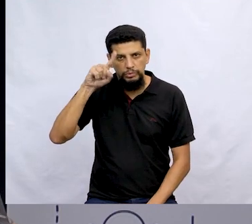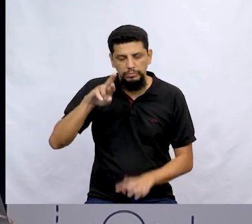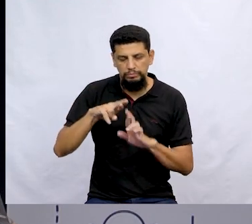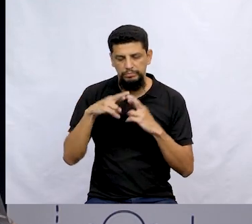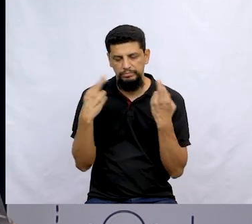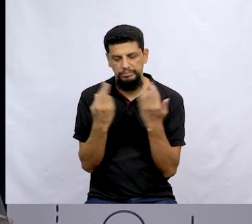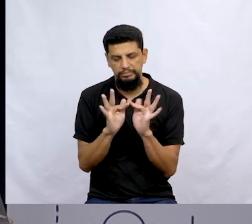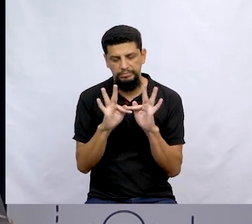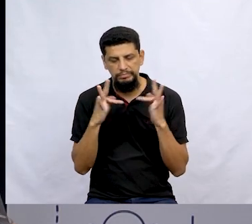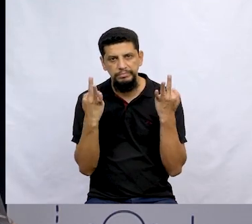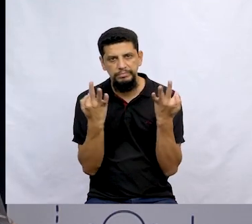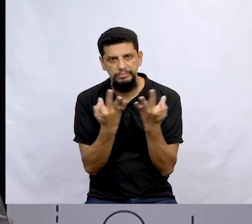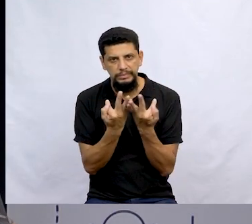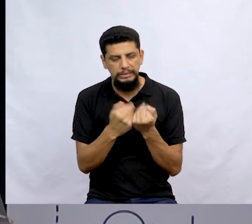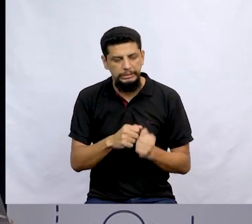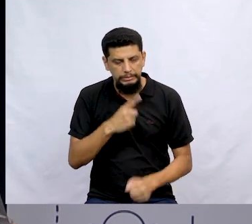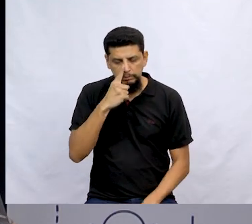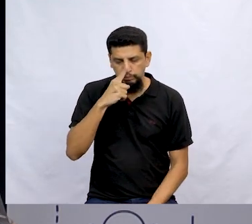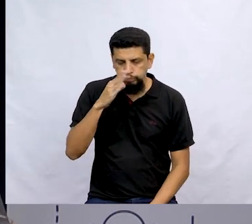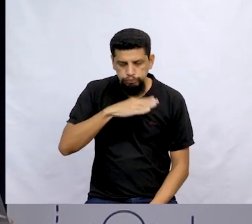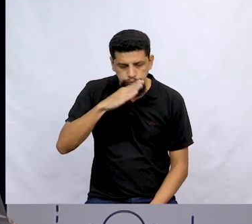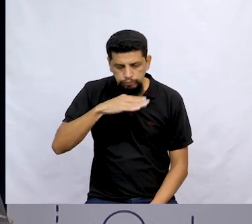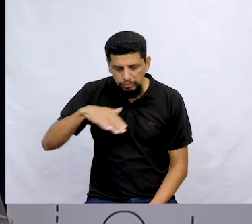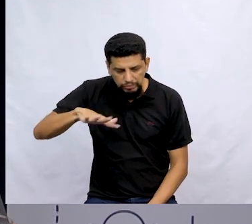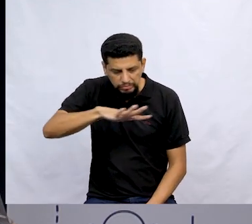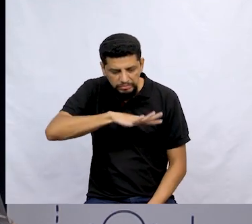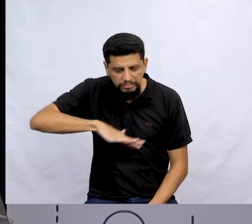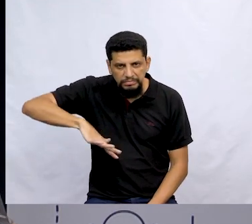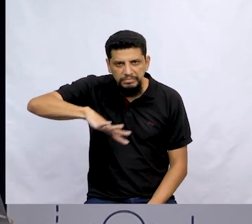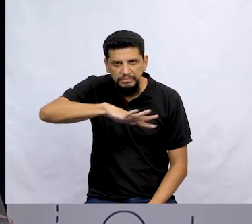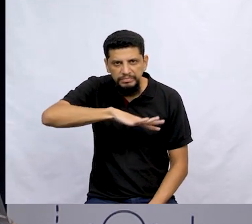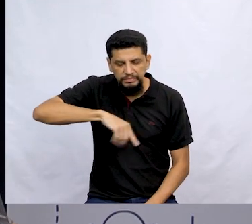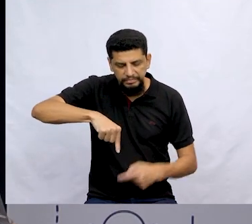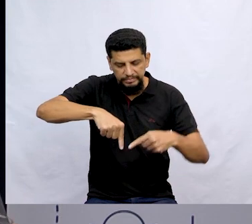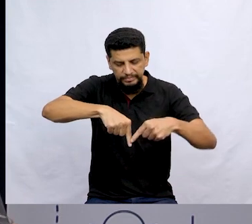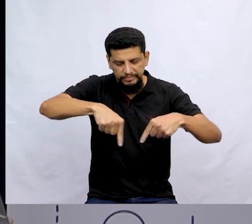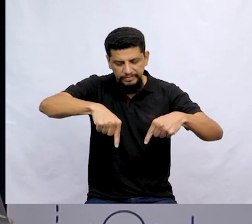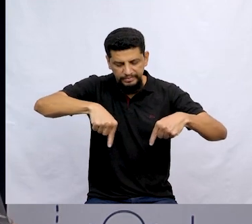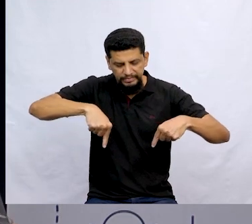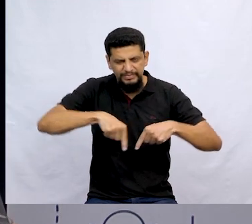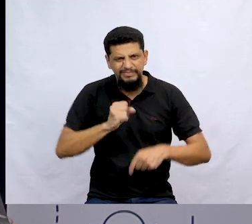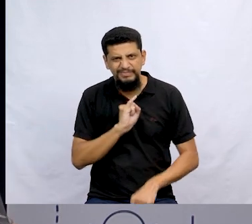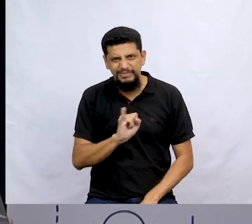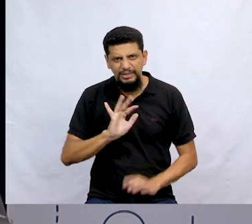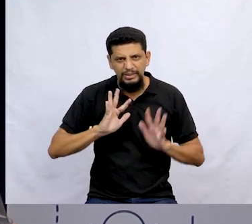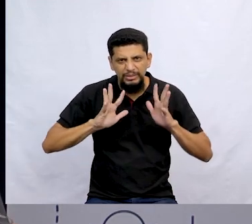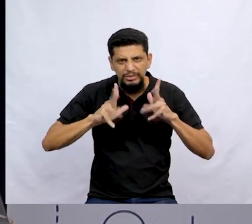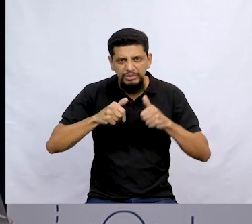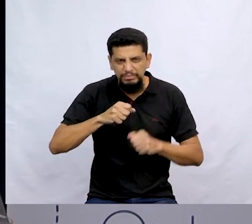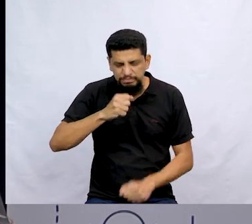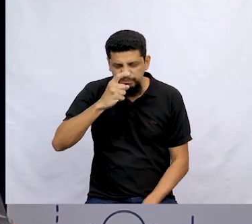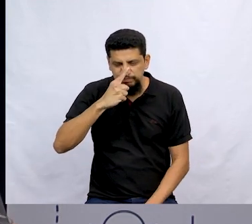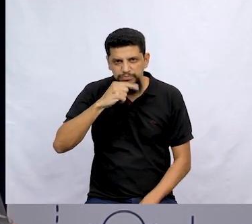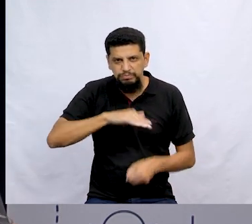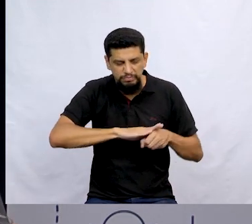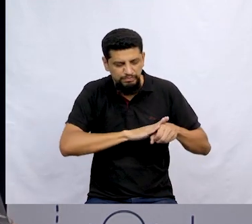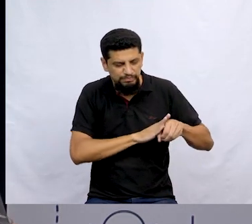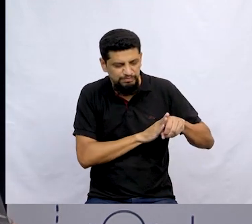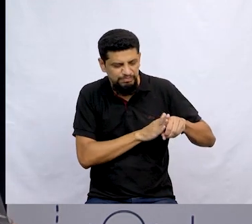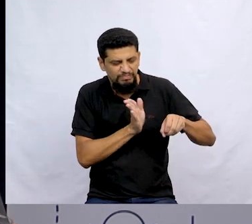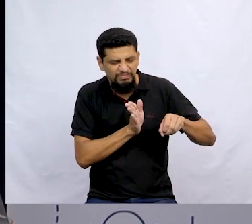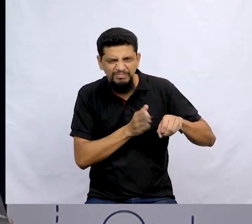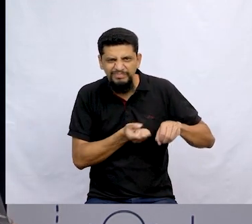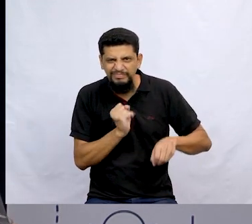família que o identificador de pons sentiu pons pelos quatro cantos da sala. Será que todo mundo tinha soltado pons ao mesmo tempo?